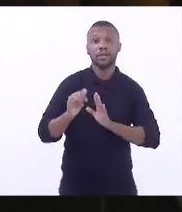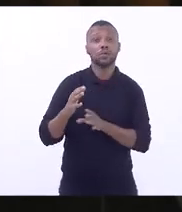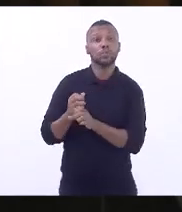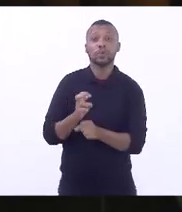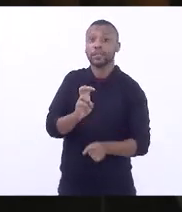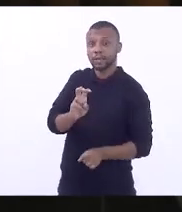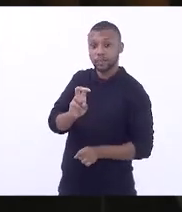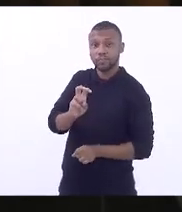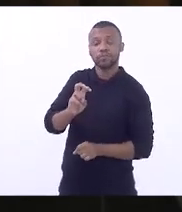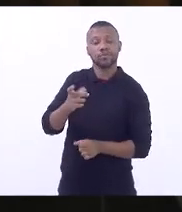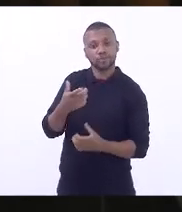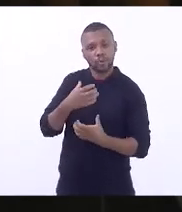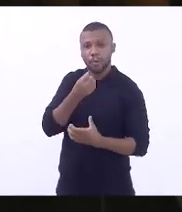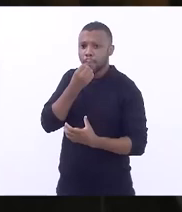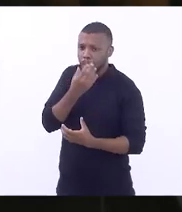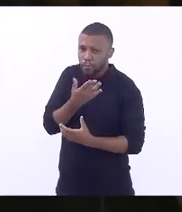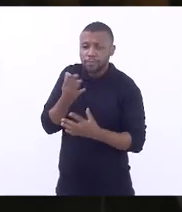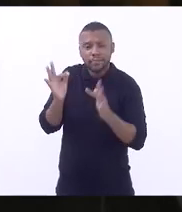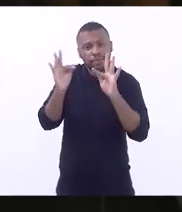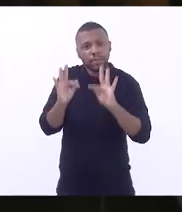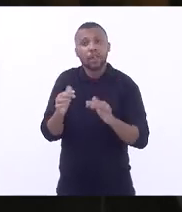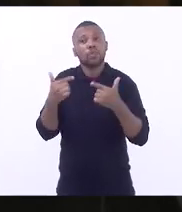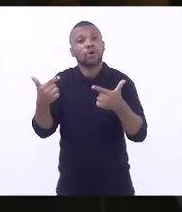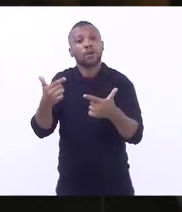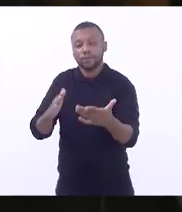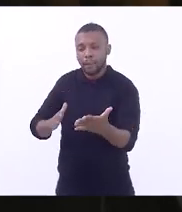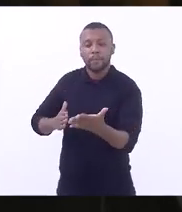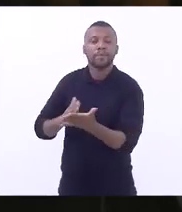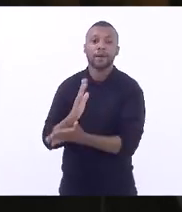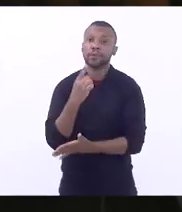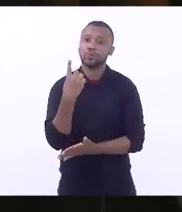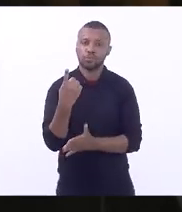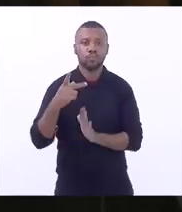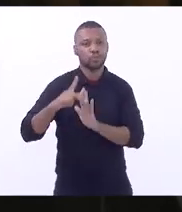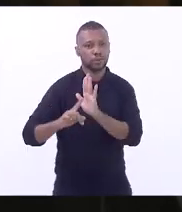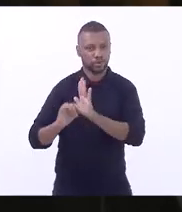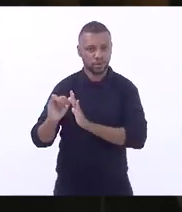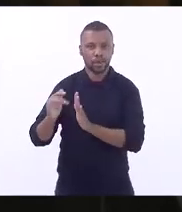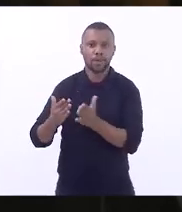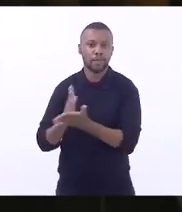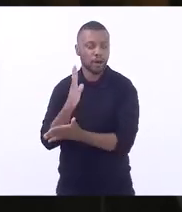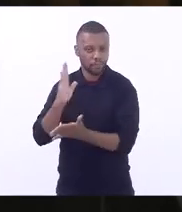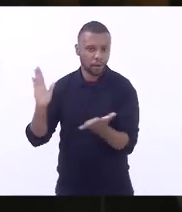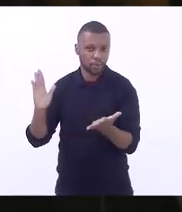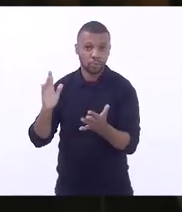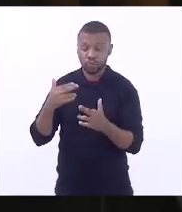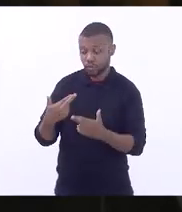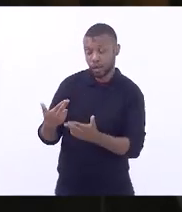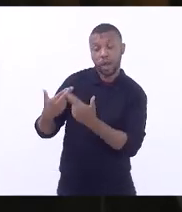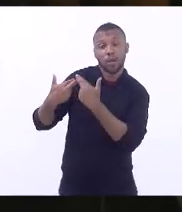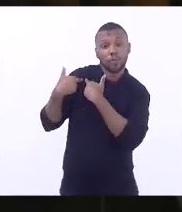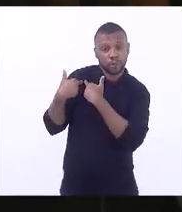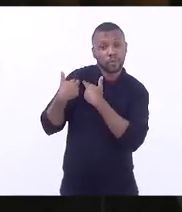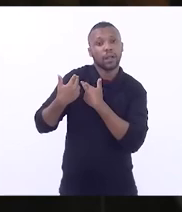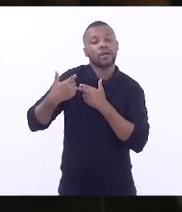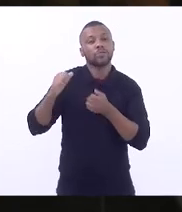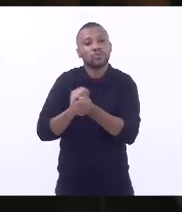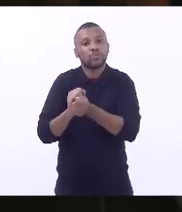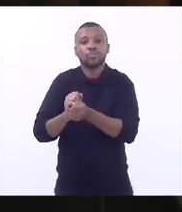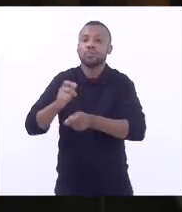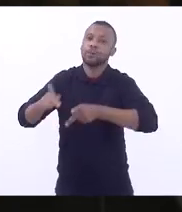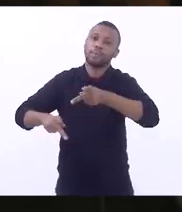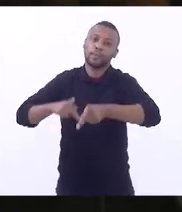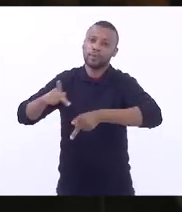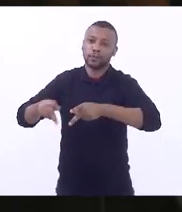velocidade de um deles ser aprovado por este plenário. Isso é responsabilidade com as pessoas, com quem acredita no nosso